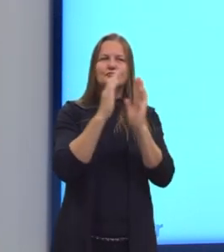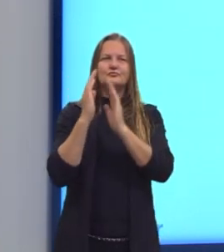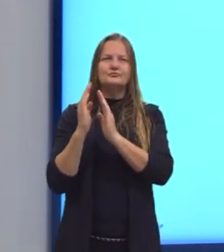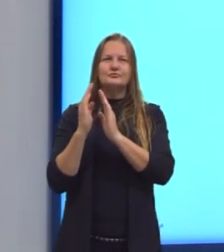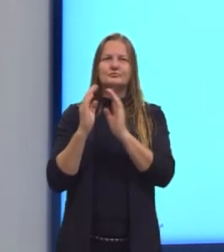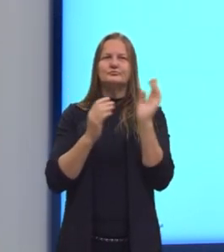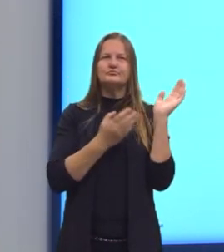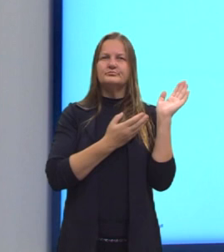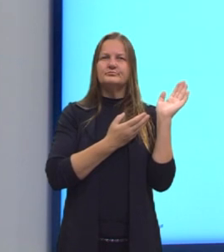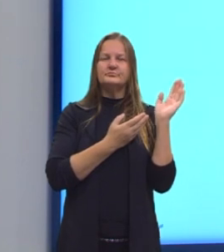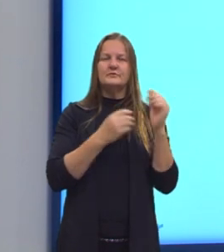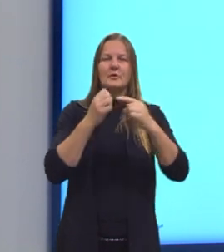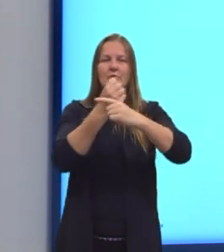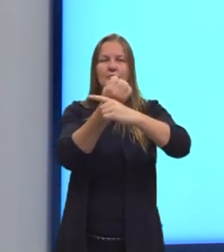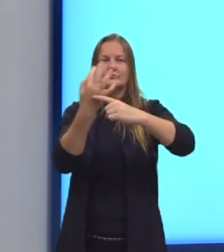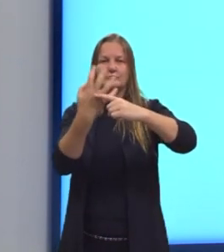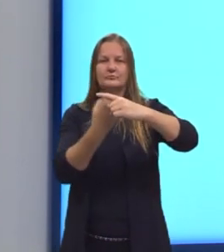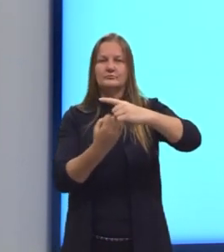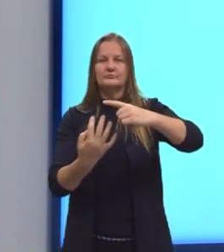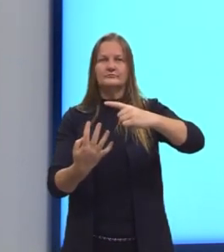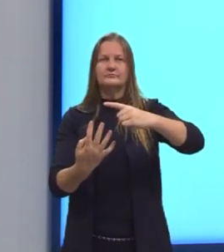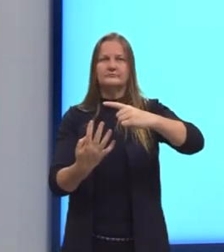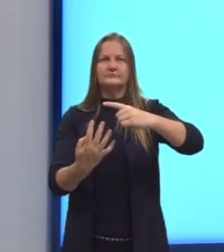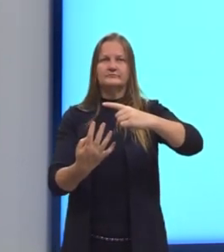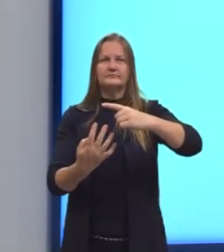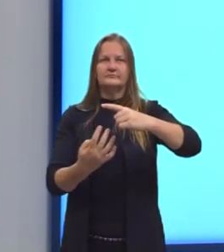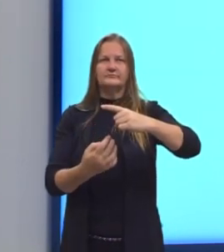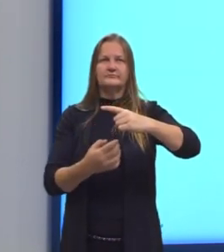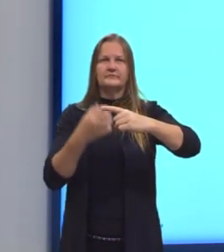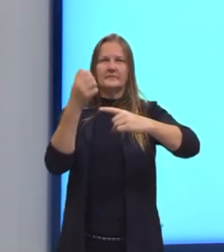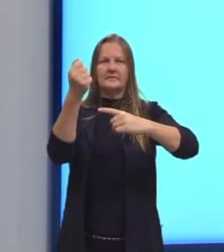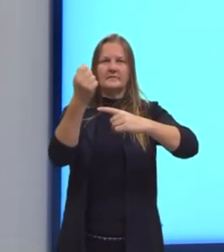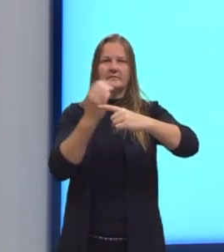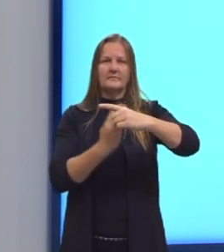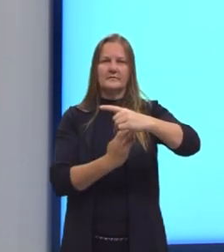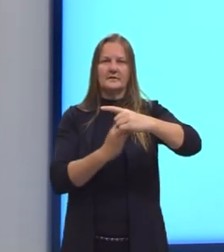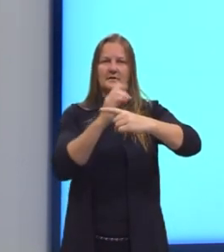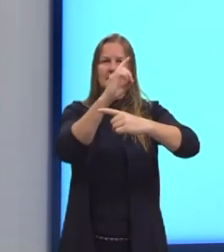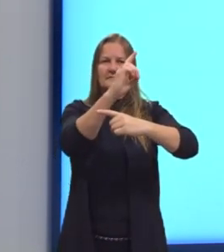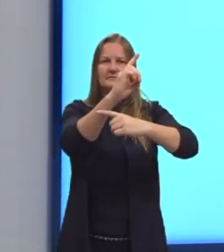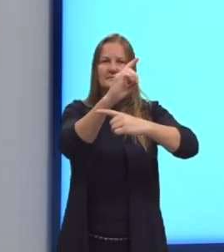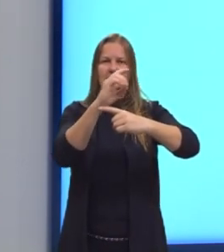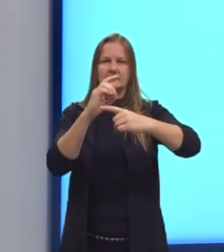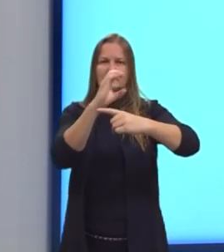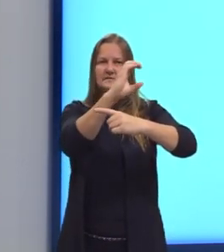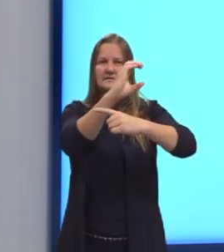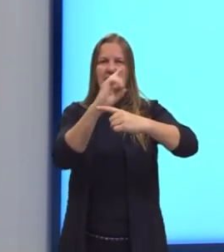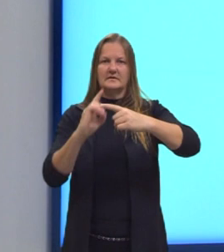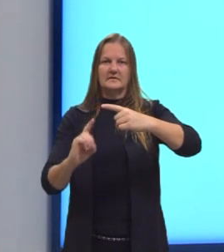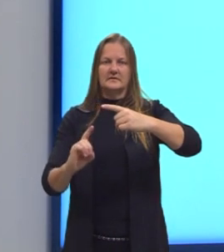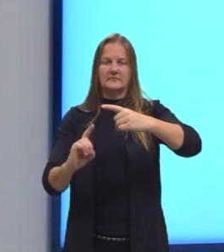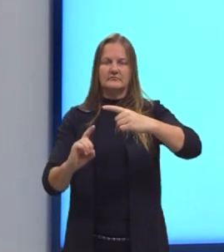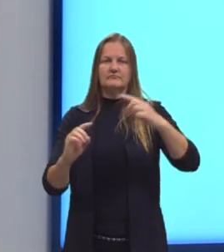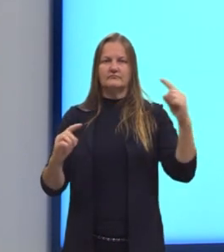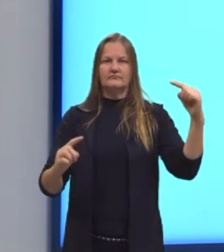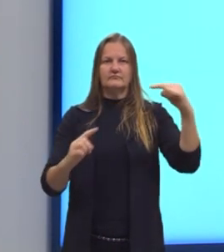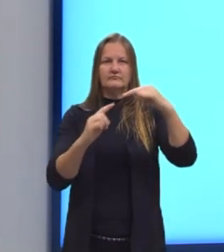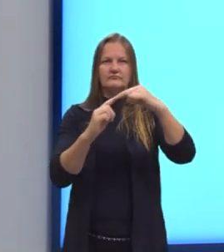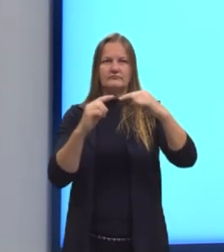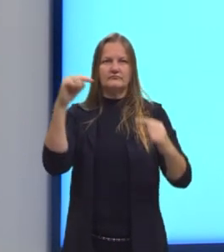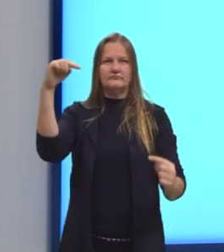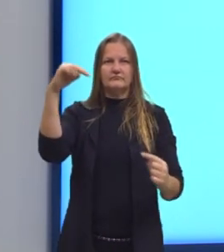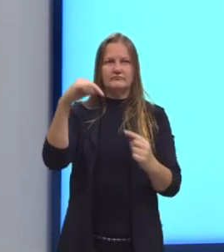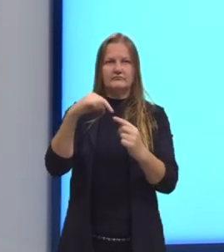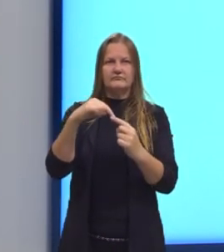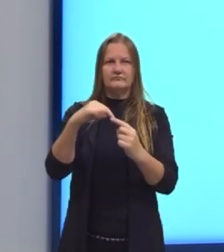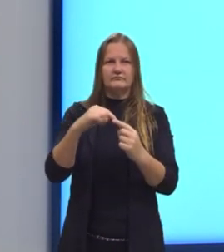na forma fracionária, com o quociente de A por B igual ao quociente de C por D. Observem que nós